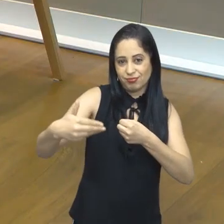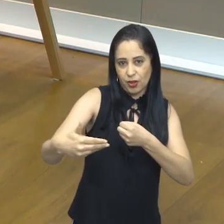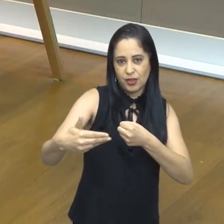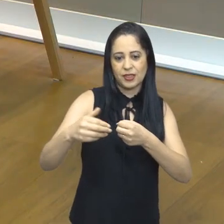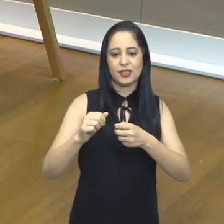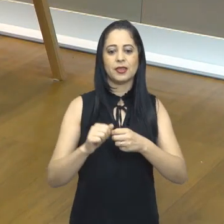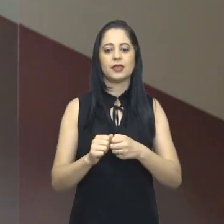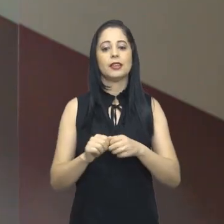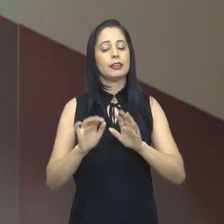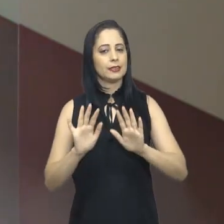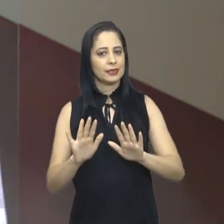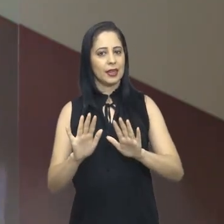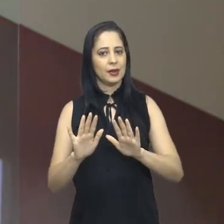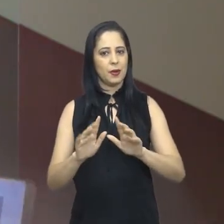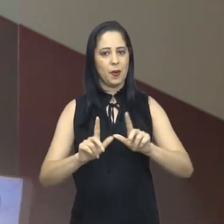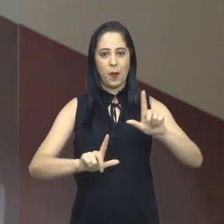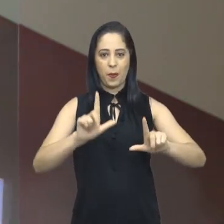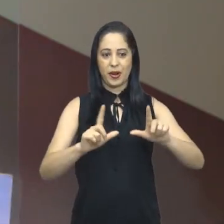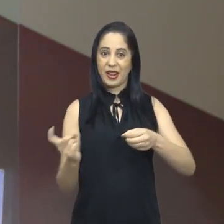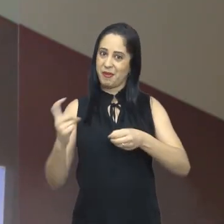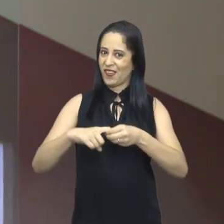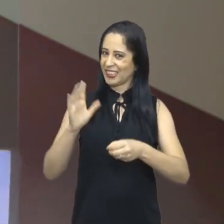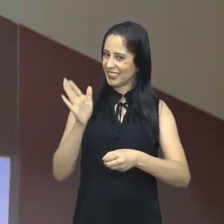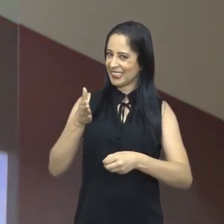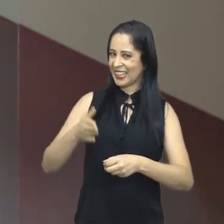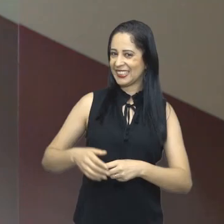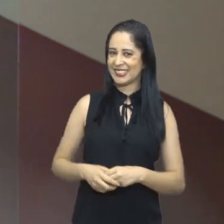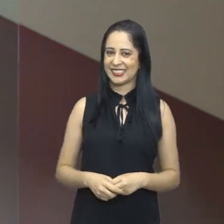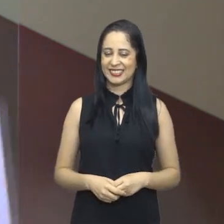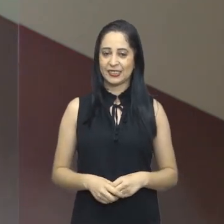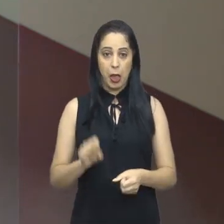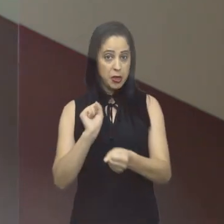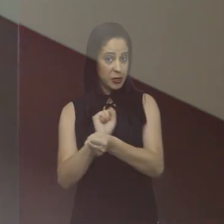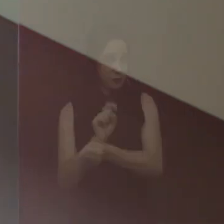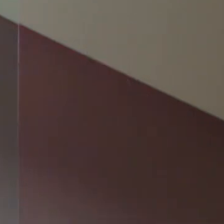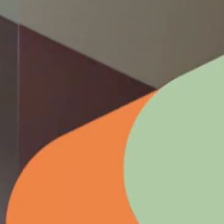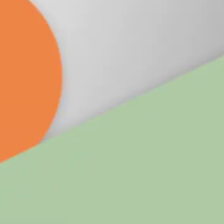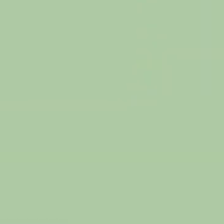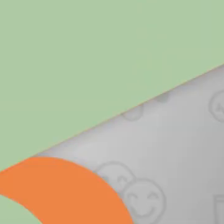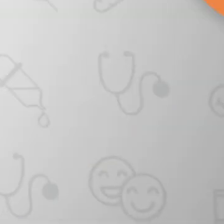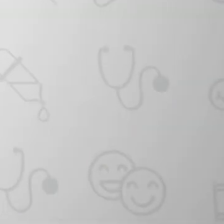Algumas pessoas tratam assim. Então, o De Bem Com Você volta daqui a pouquinho. Vamos sair daí.